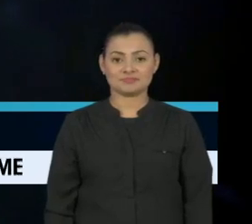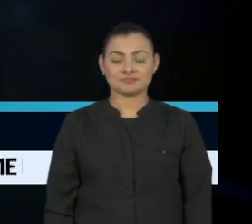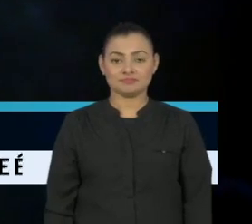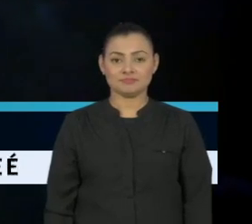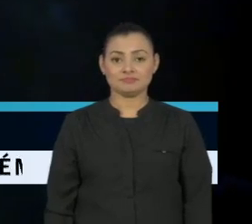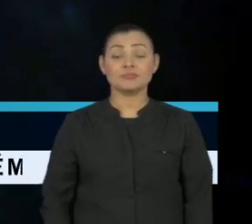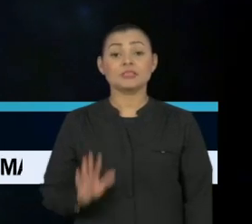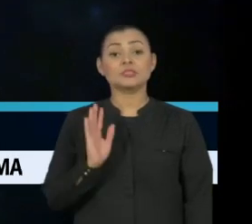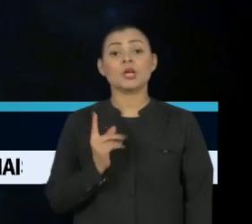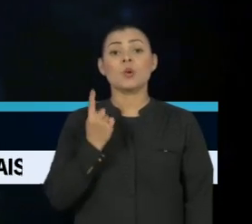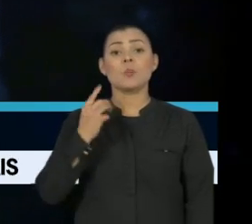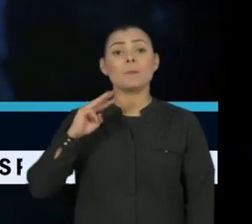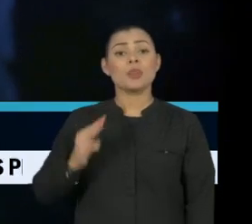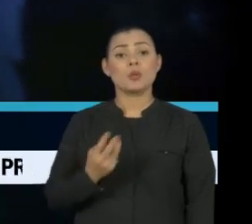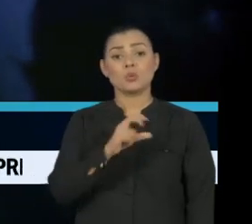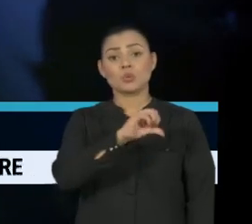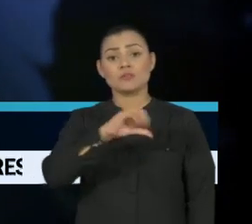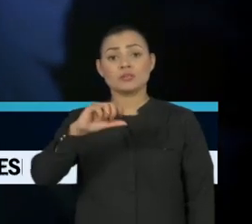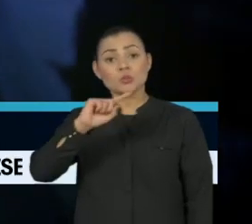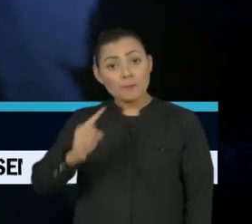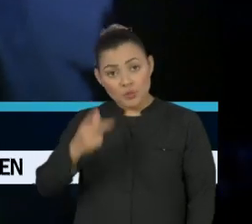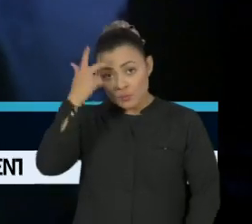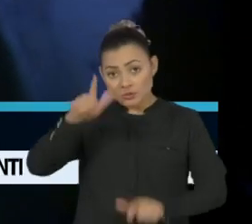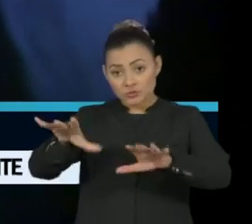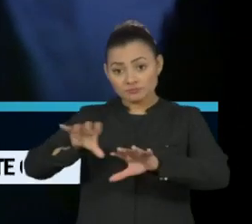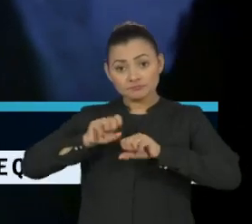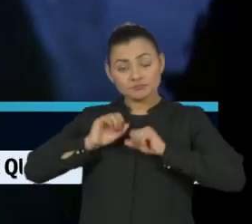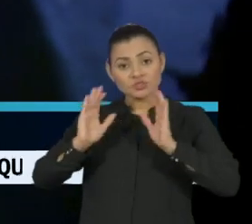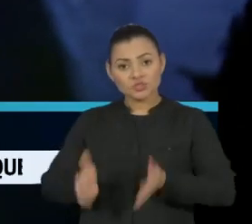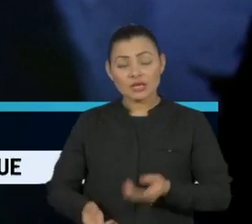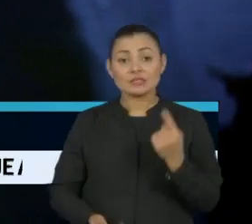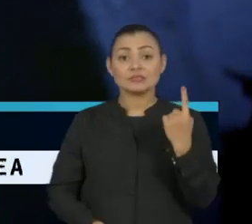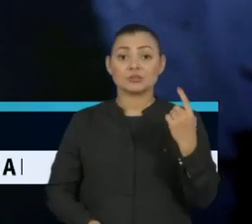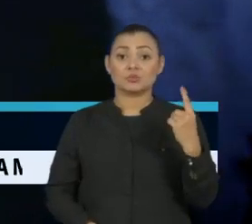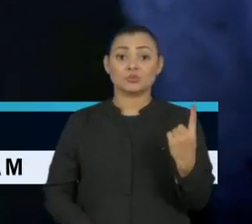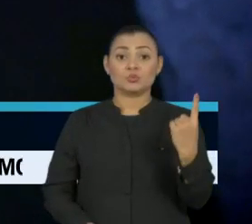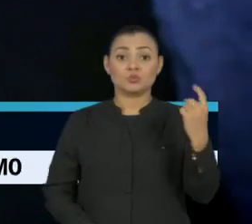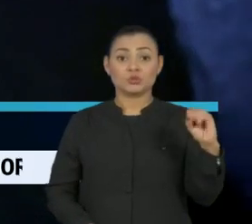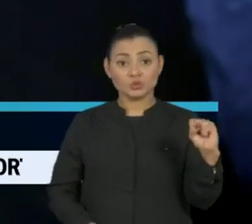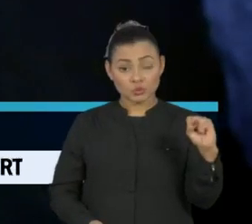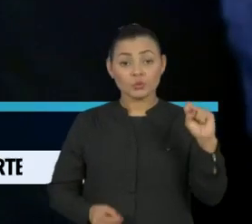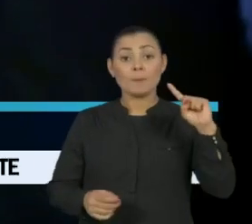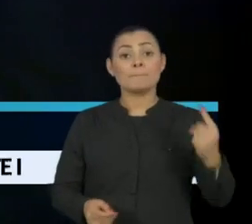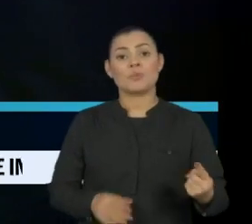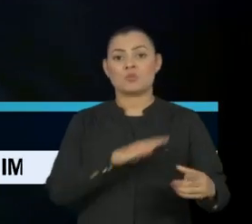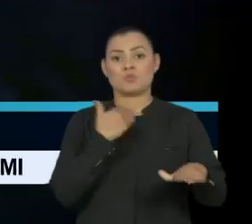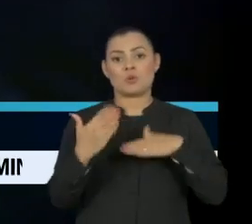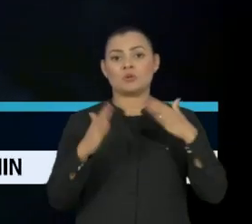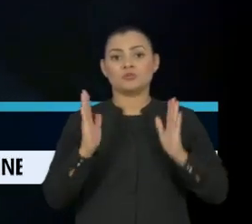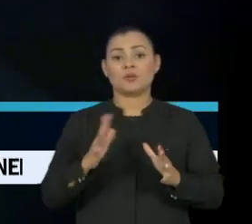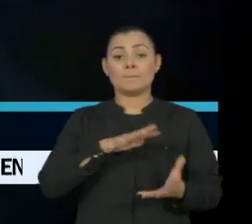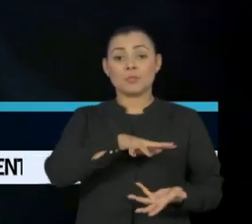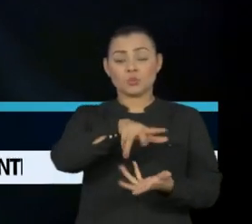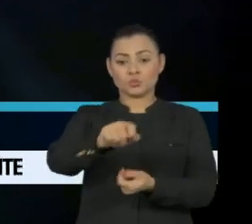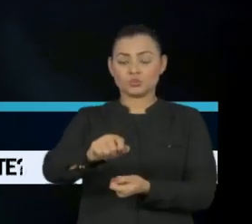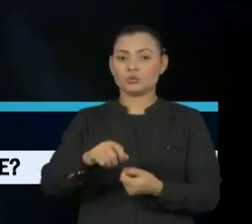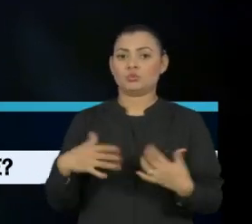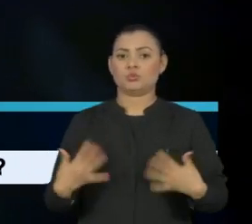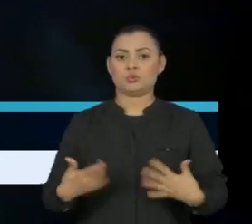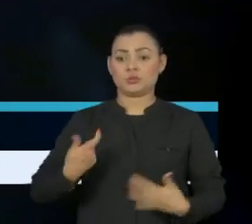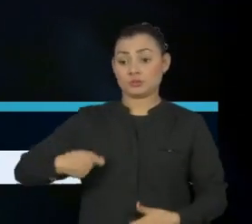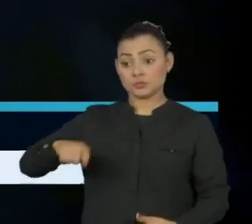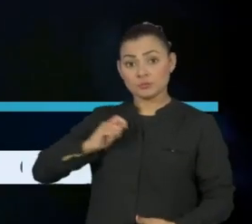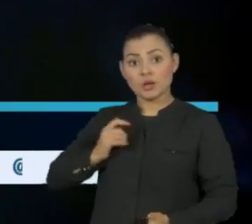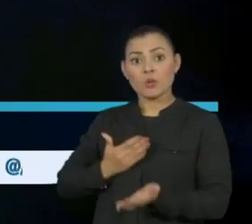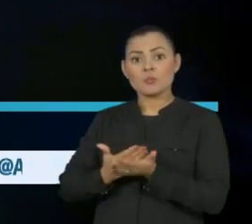Cerca de 1 milhão e 900 mil pacientes infectados, 118 mil mortos pela Covid-19 no mundo. A Espanha